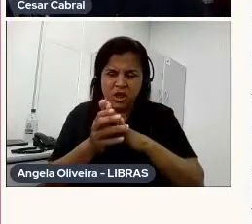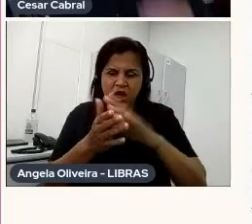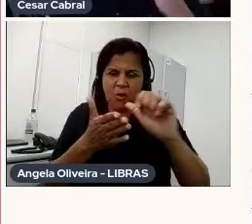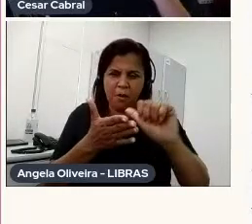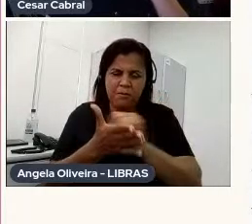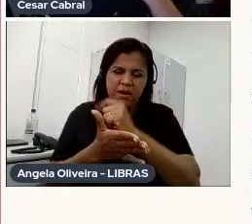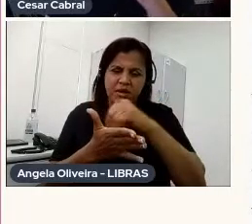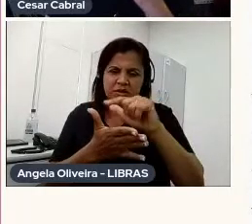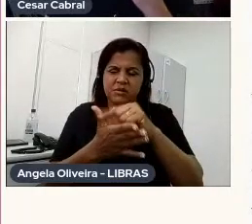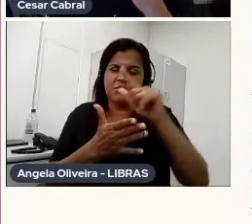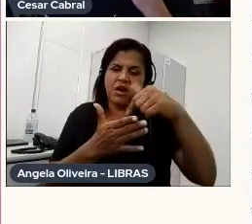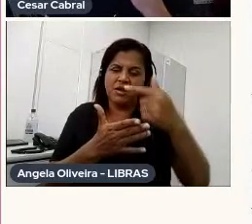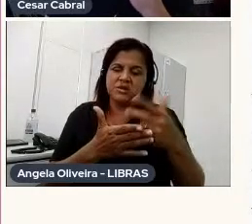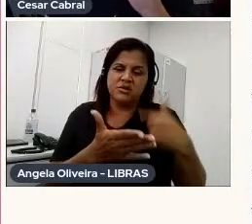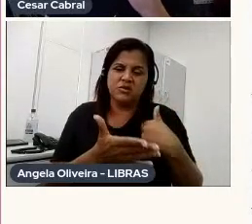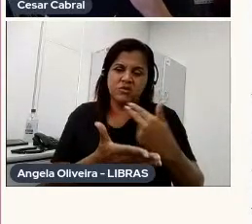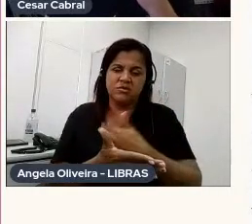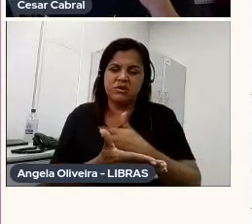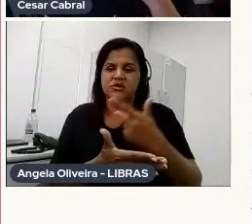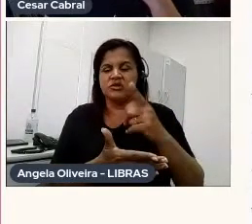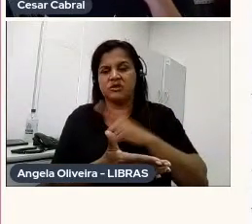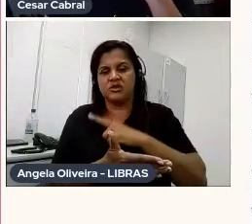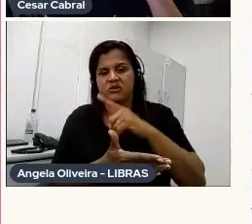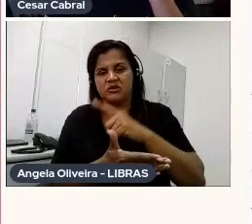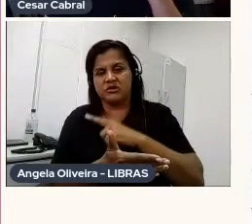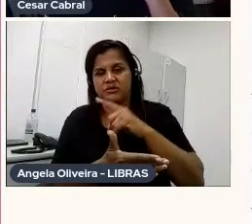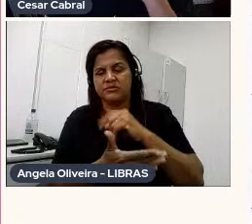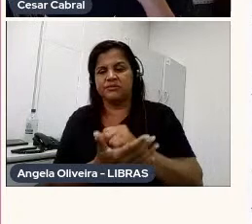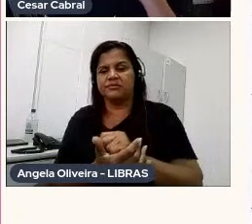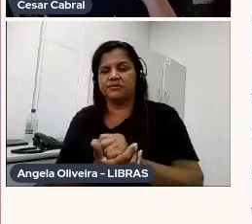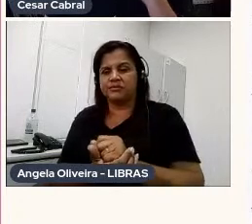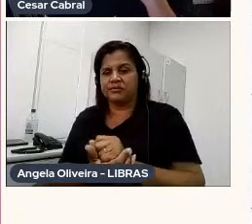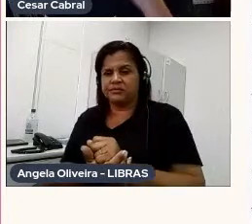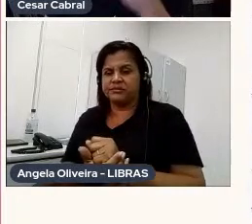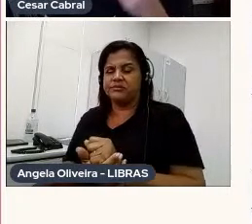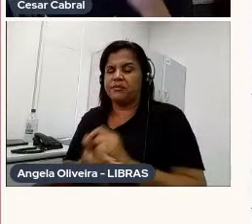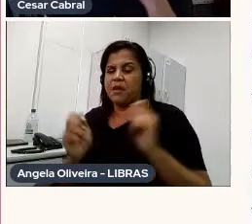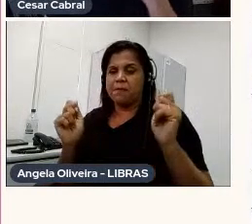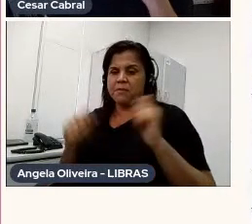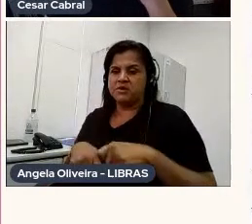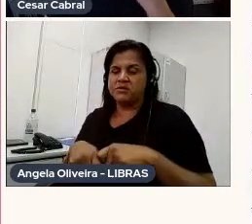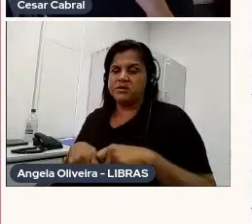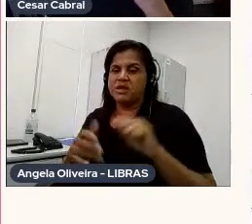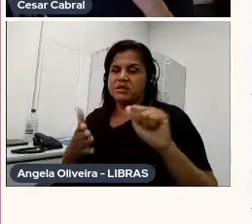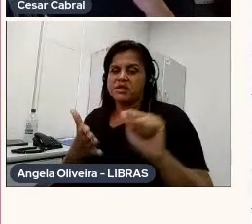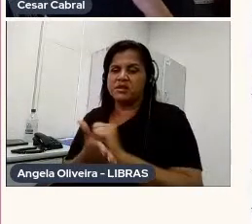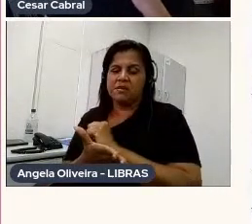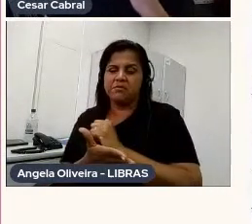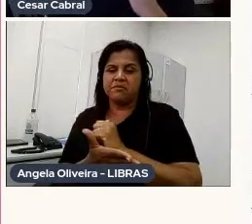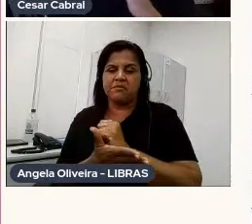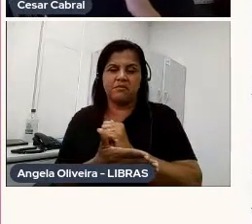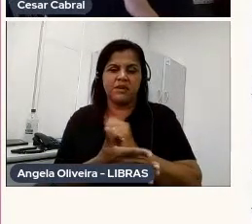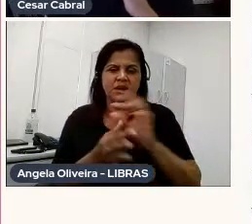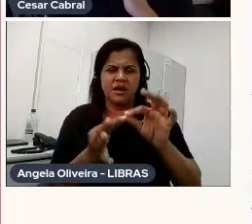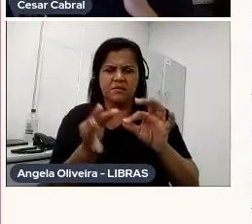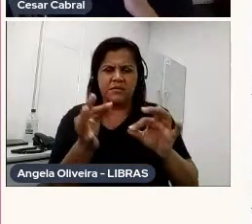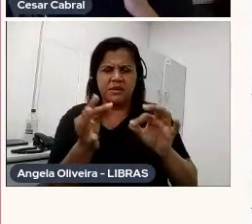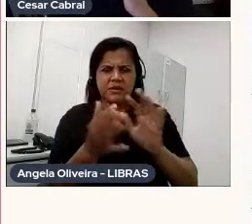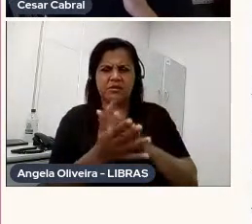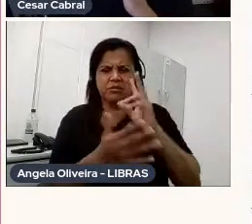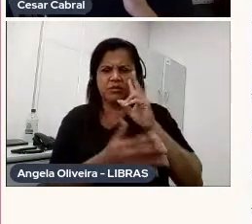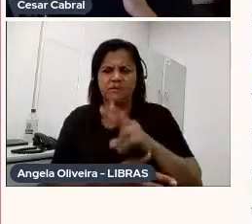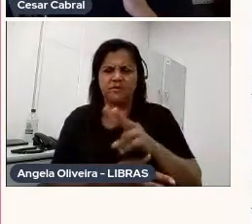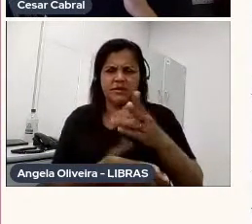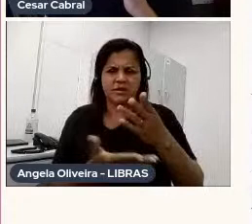tinha a possibilidade de apagar essas linhas de emenda, como vocês estão vendo aí. Eu não vou conseguir dar entrevista